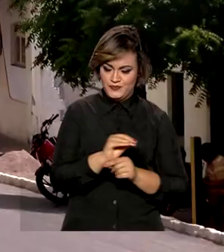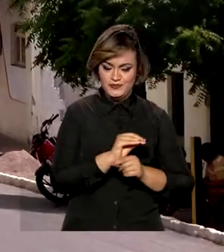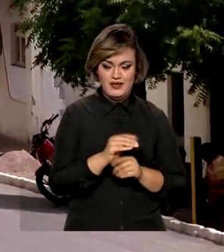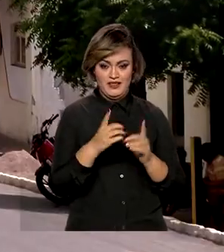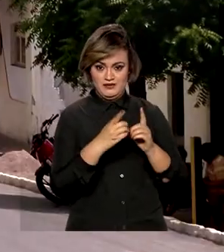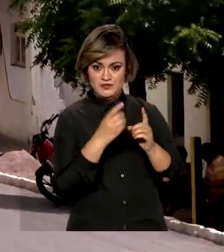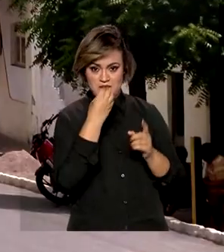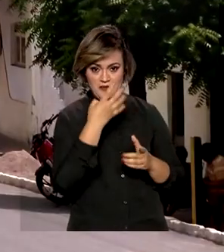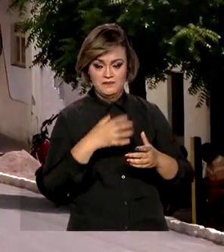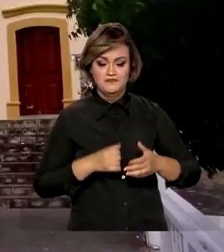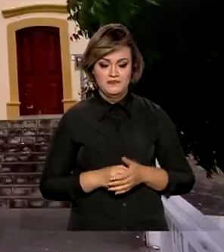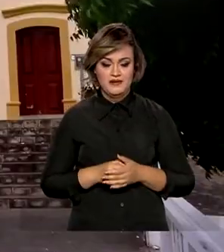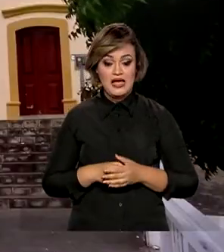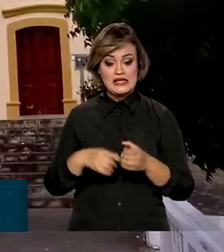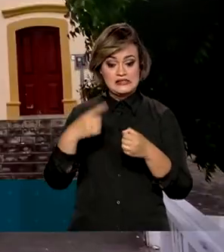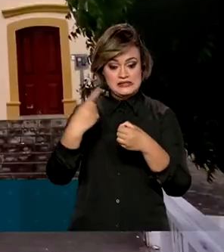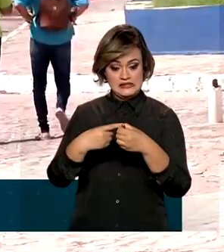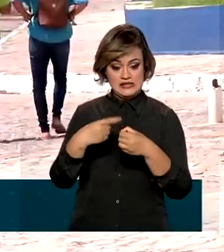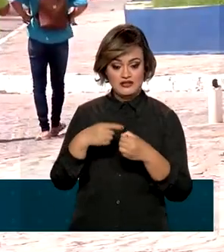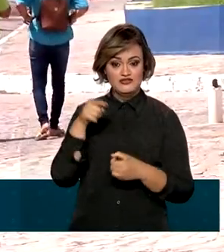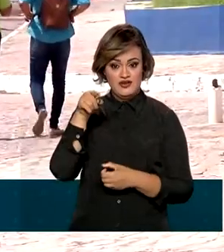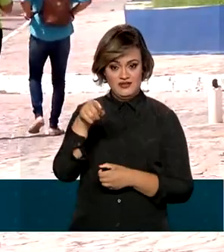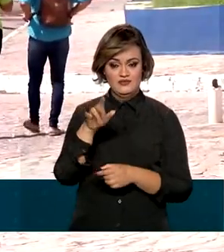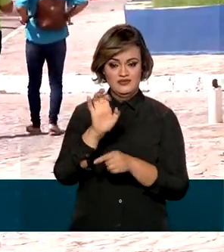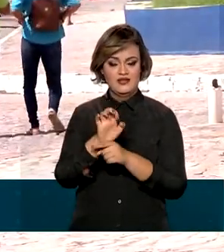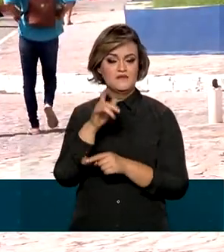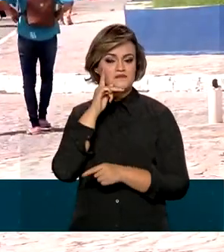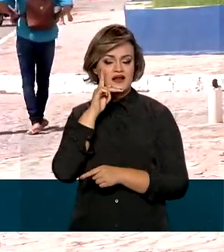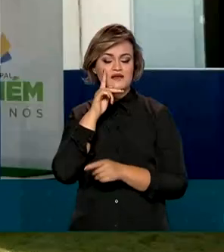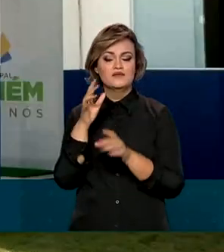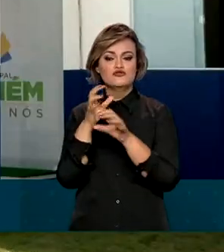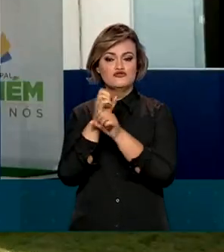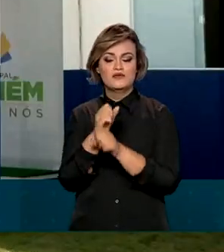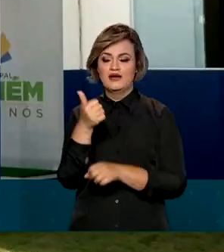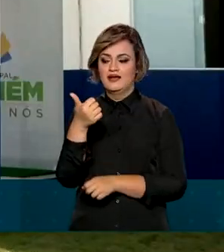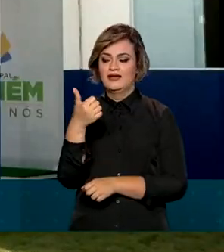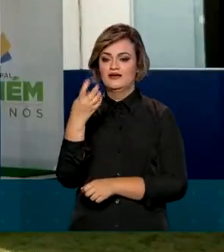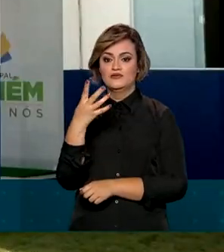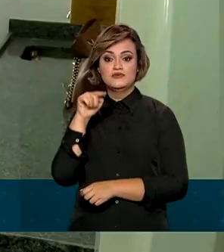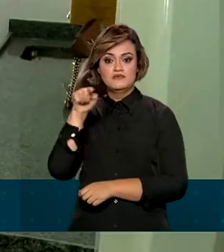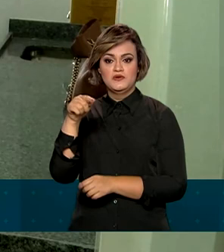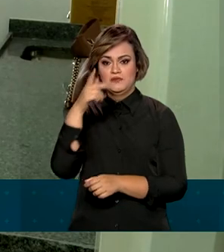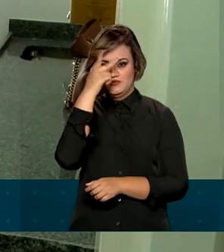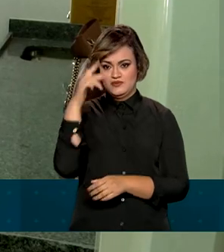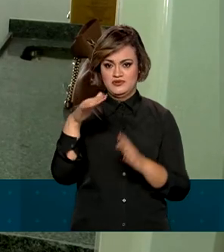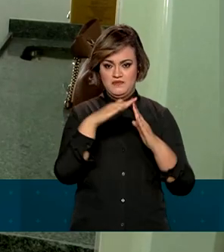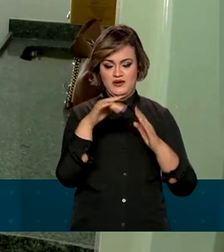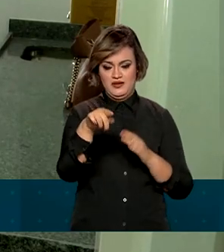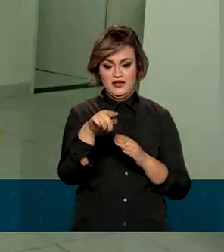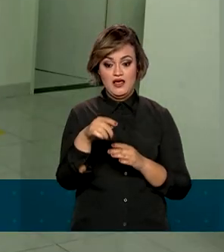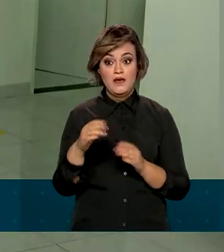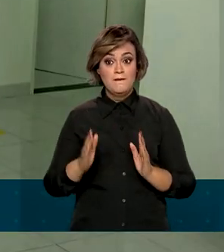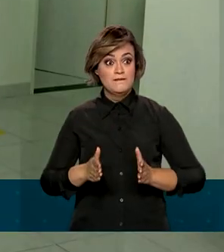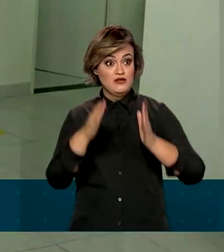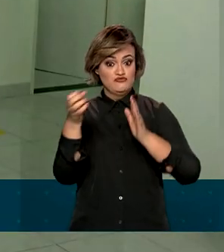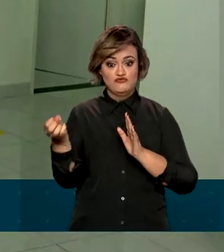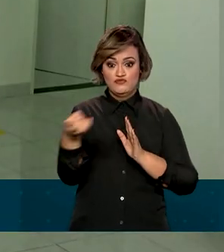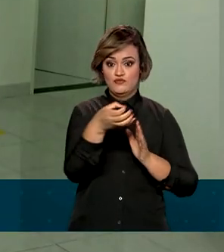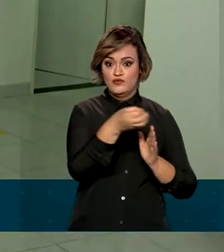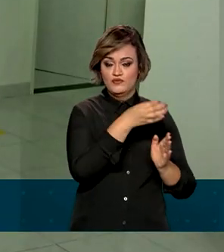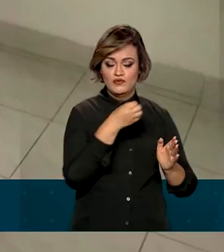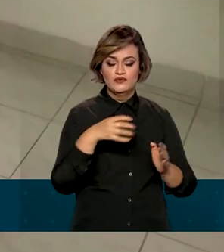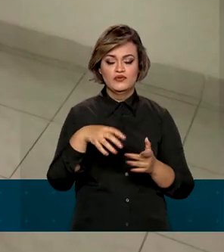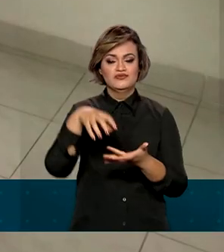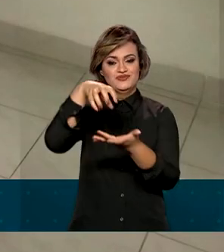O município de Gurinhem, no interior da Paraíba, de 14 mil habitantes, ganhou um novo prédio com equipamentos modernos, que vai abrigar a